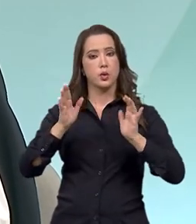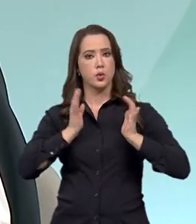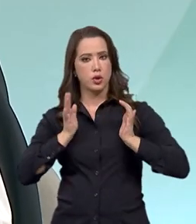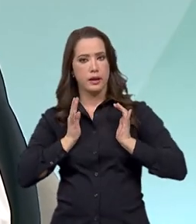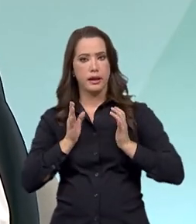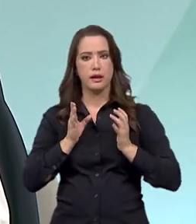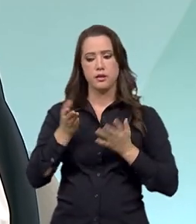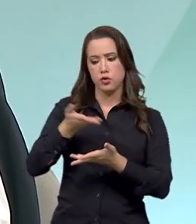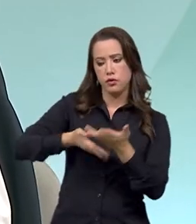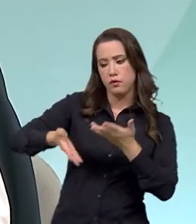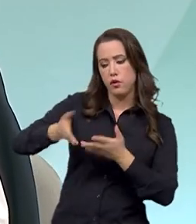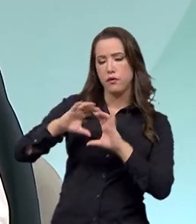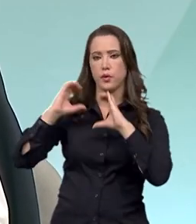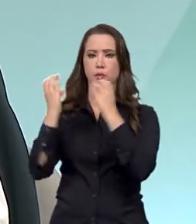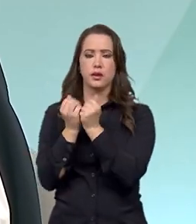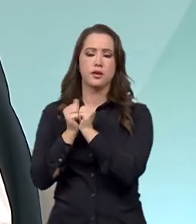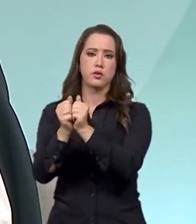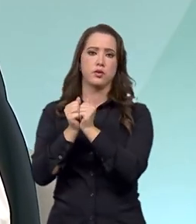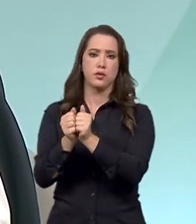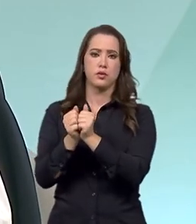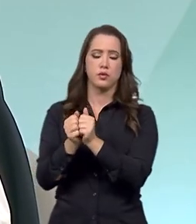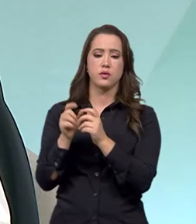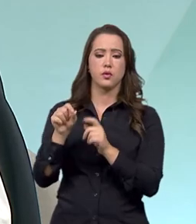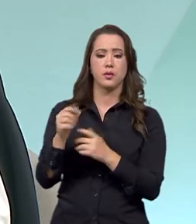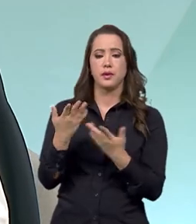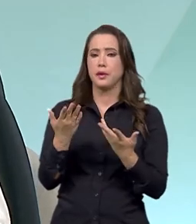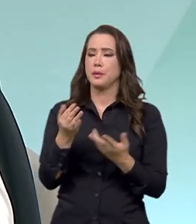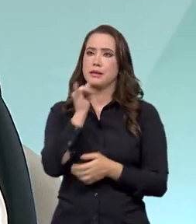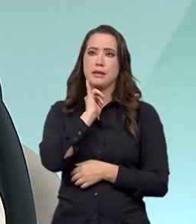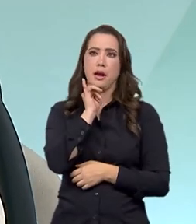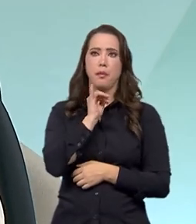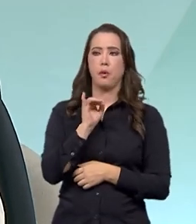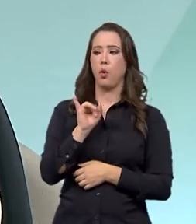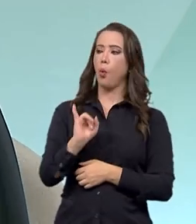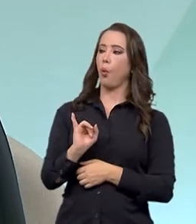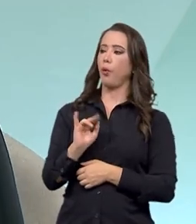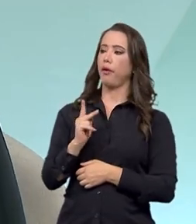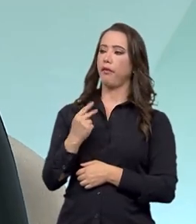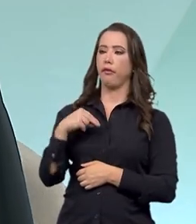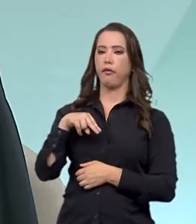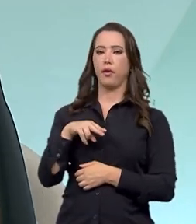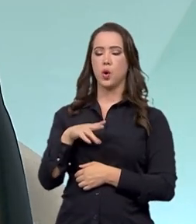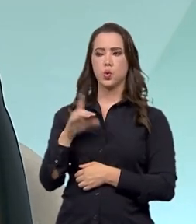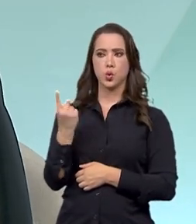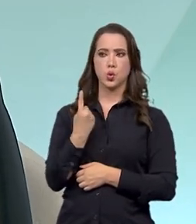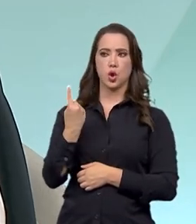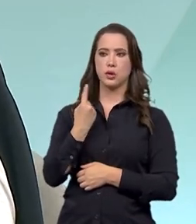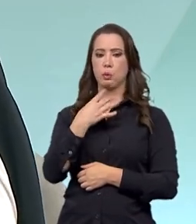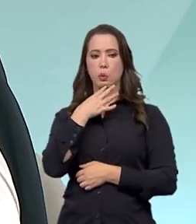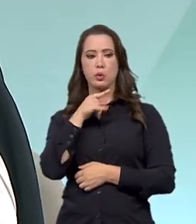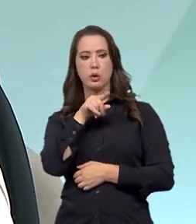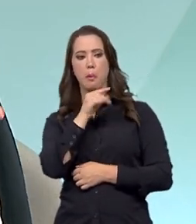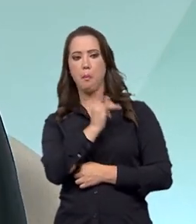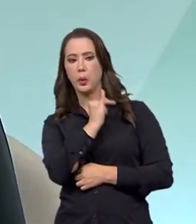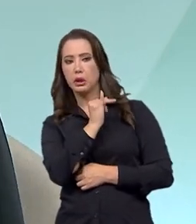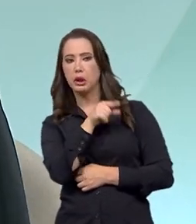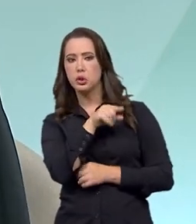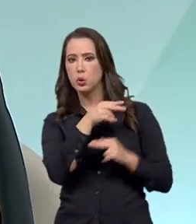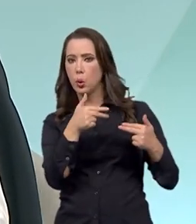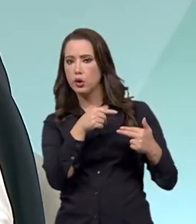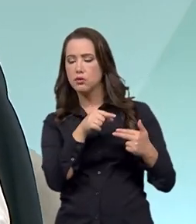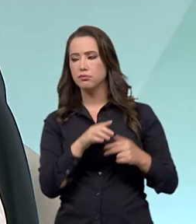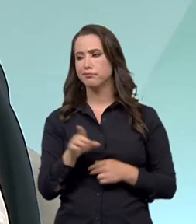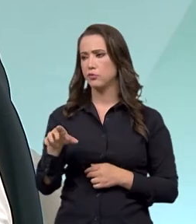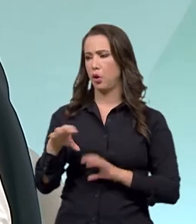comunidade, né? A gente precisa, do que adianta o IFAM sozinho reconhecer o valor de um bem se a própria